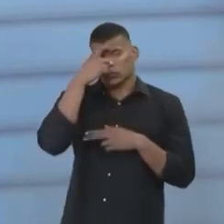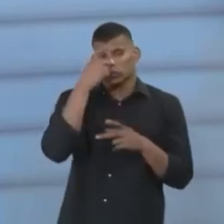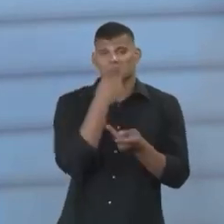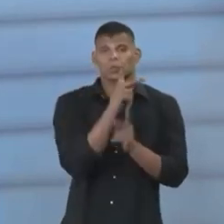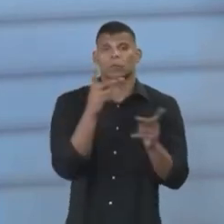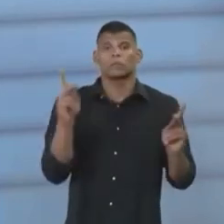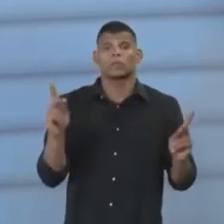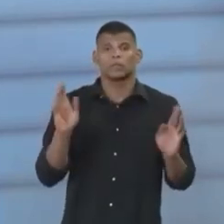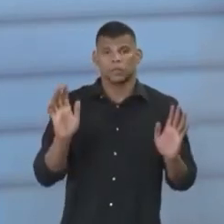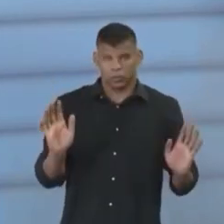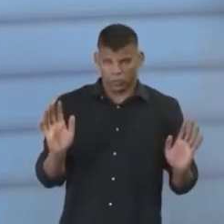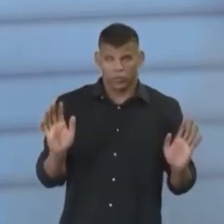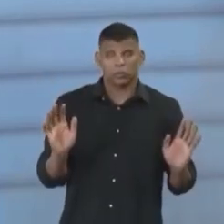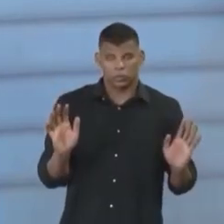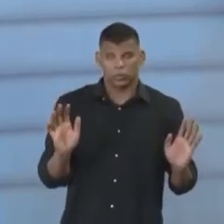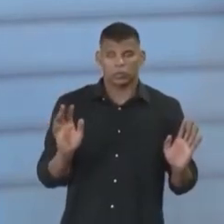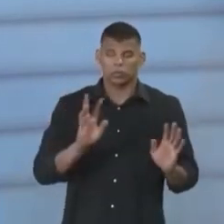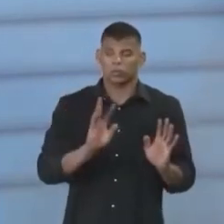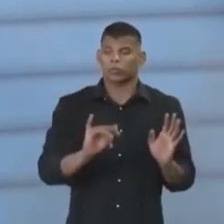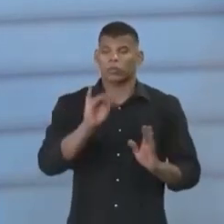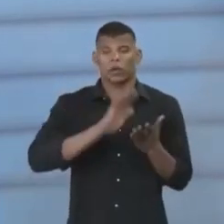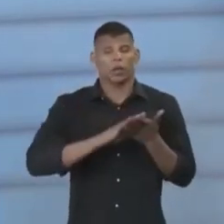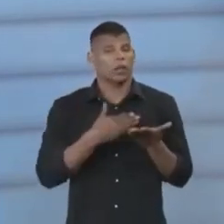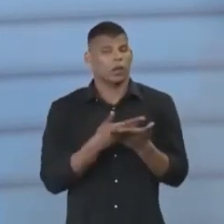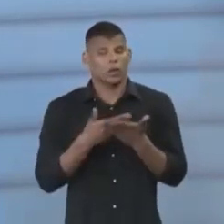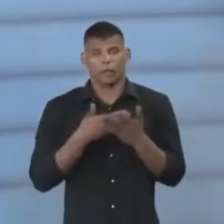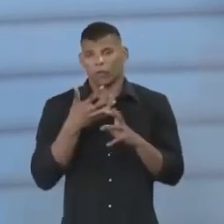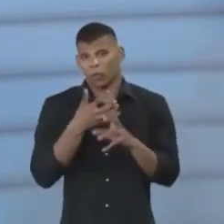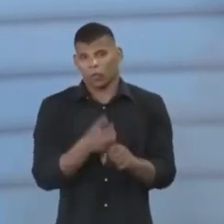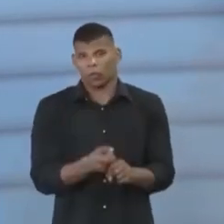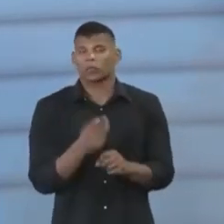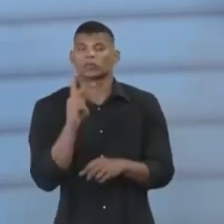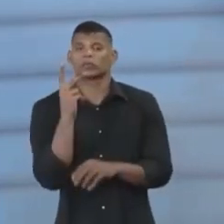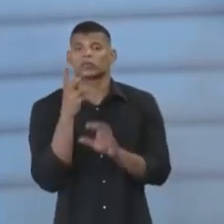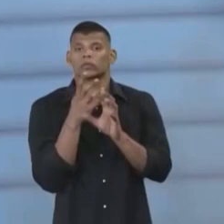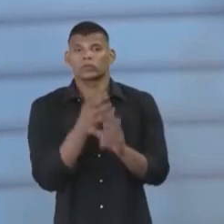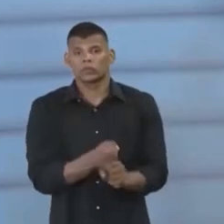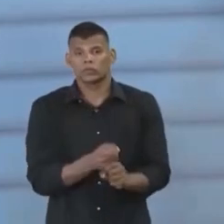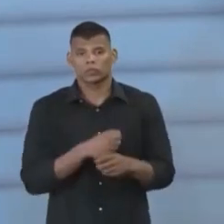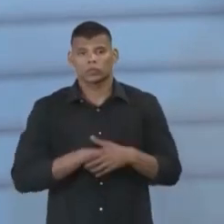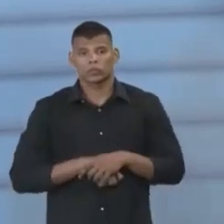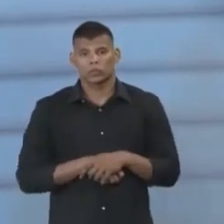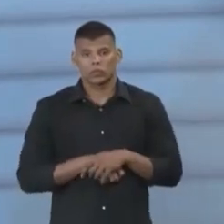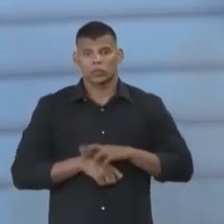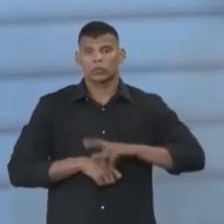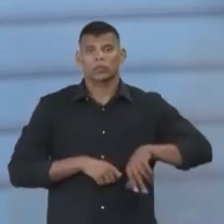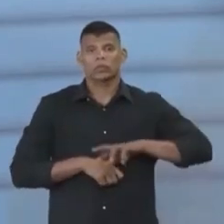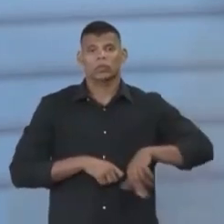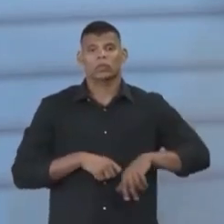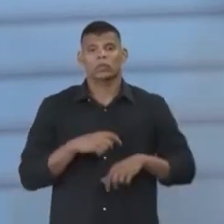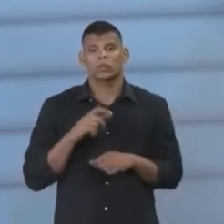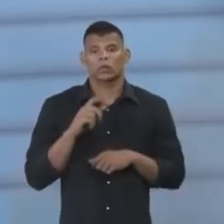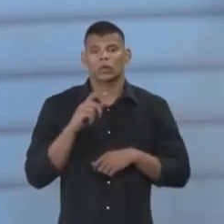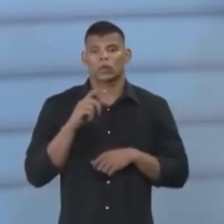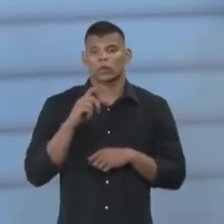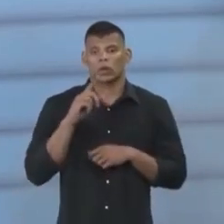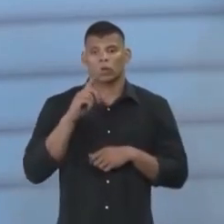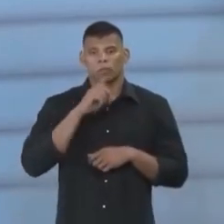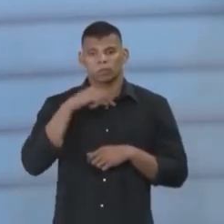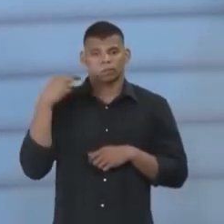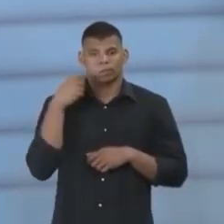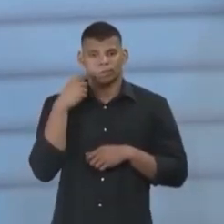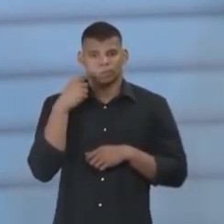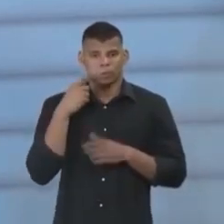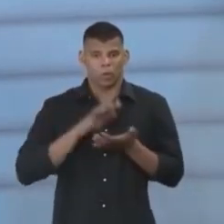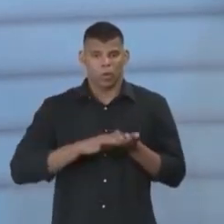isso vai estar nos livros de história, e são fatos, não vai estar só nos livros de direito, mas